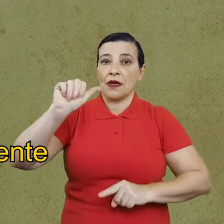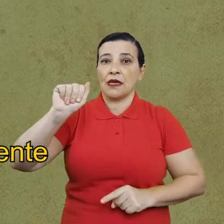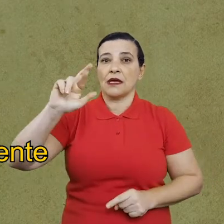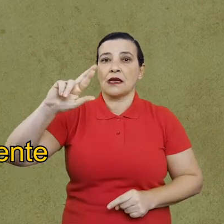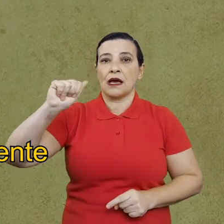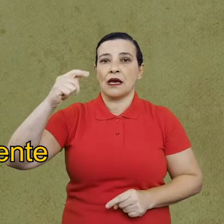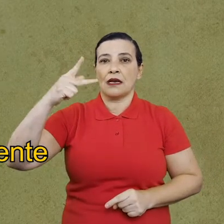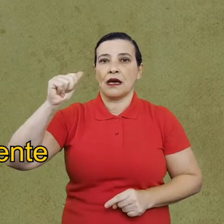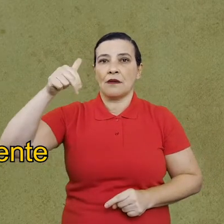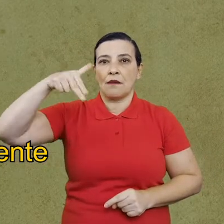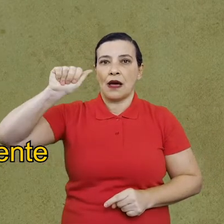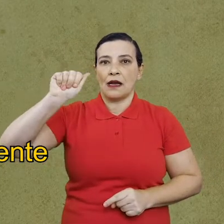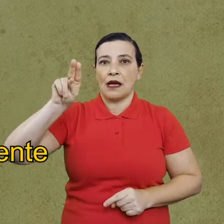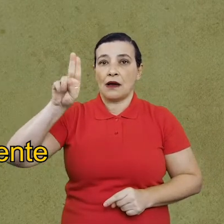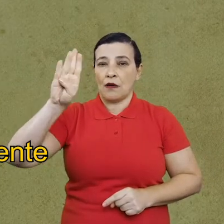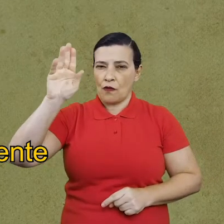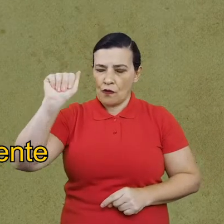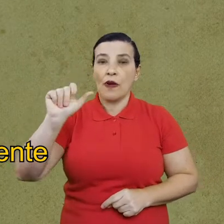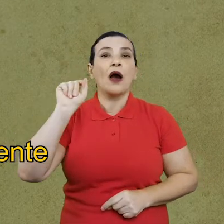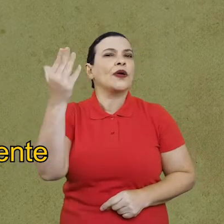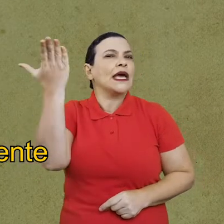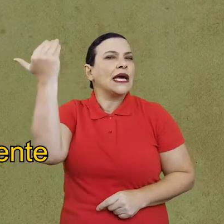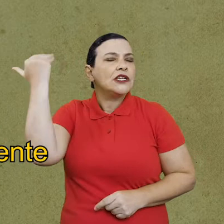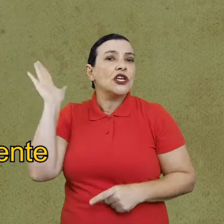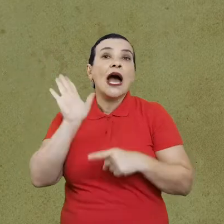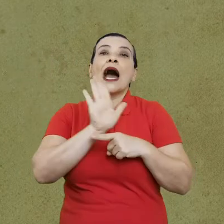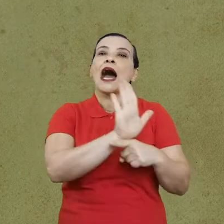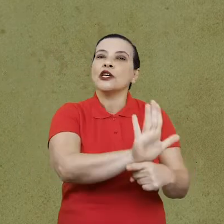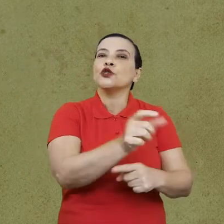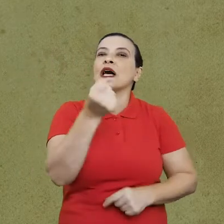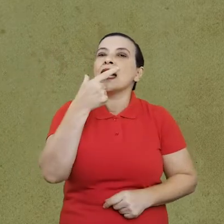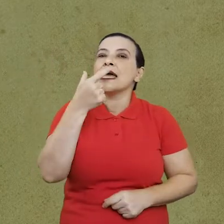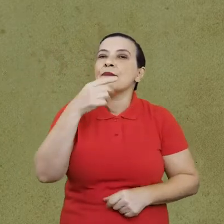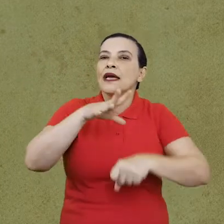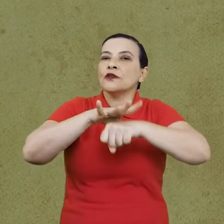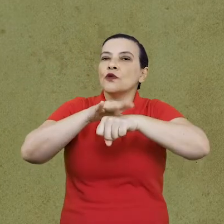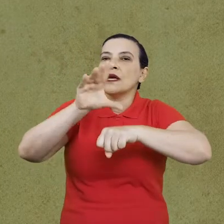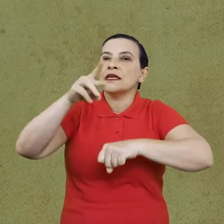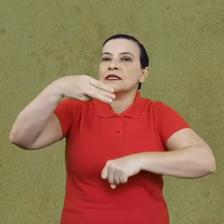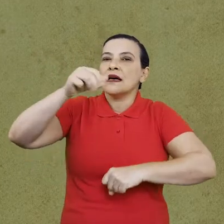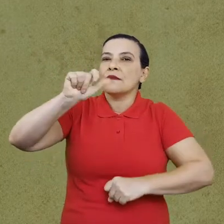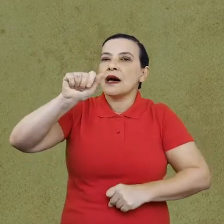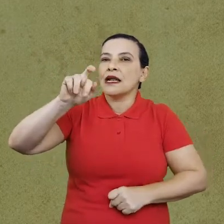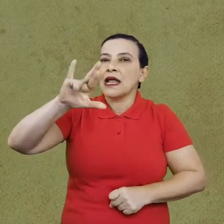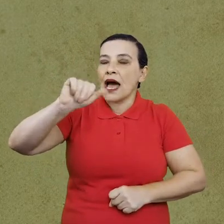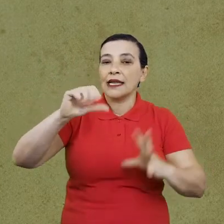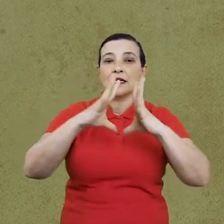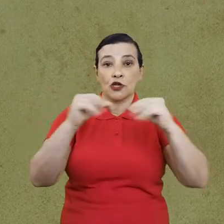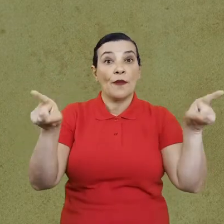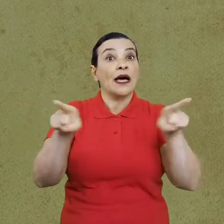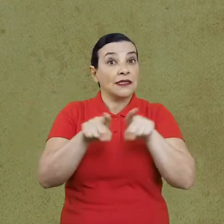carapanaúba, que antigamente servia como remédio para malária. E outro tipo de remédio medicinal usado também,